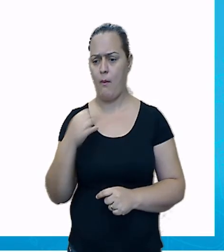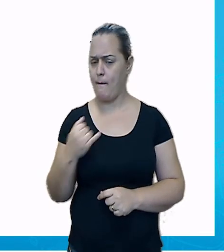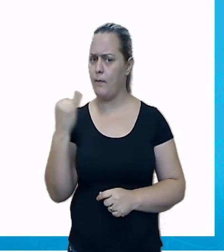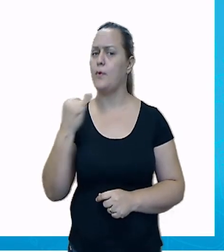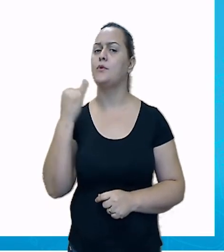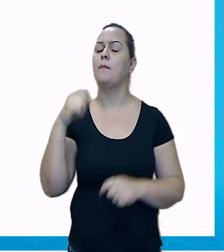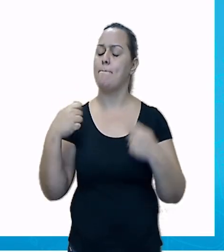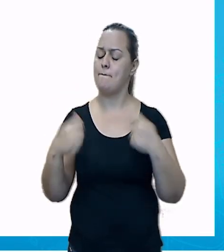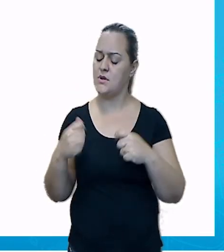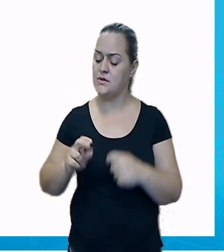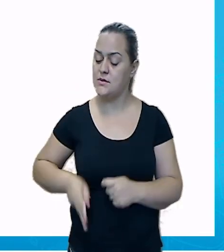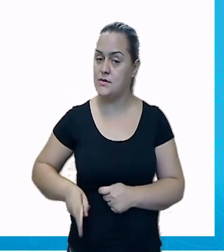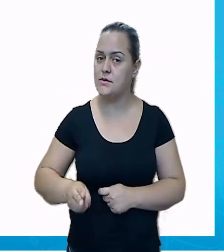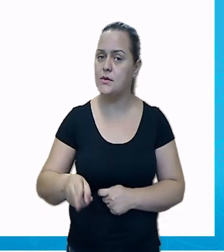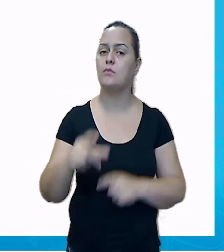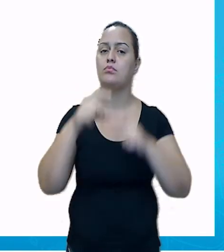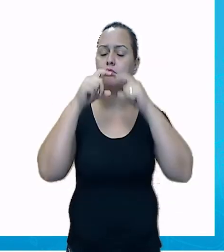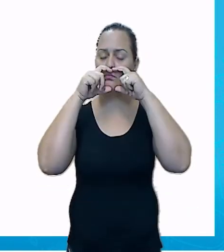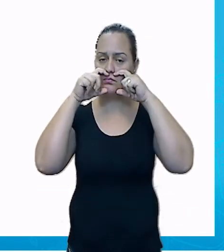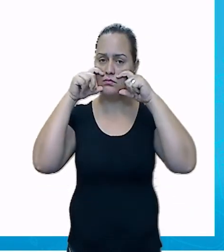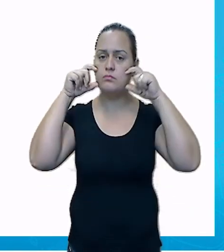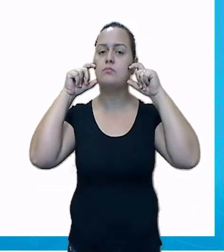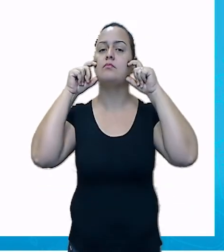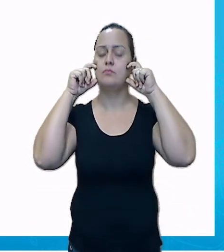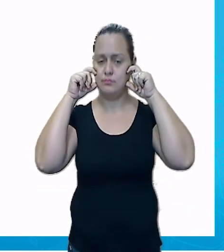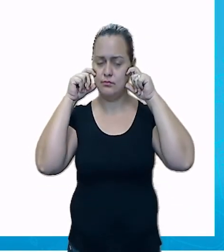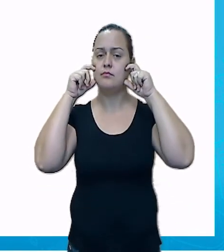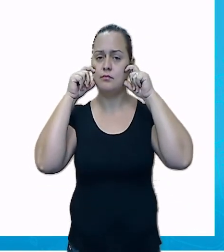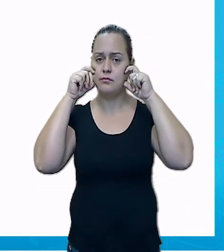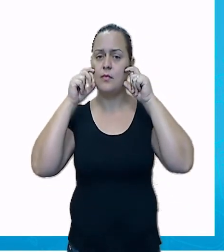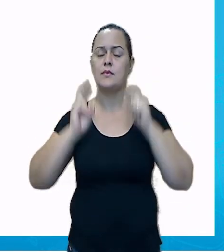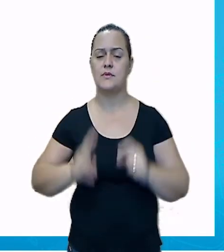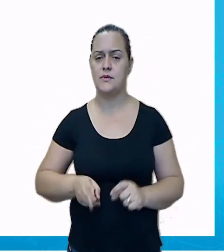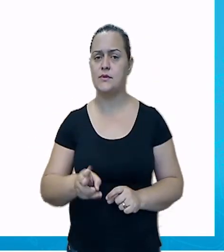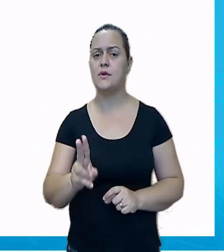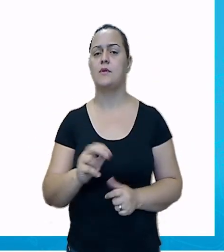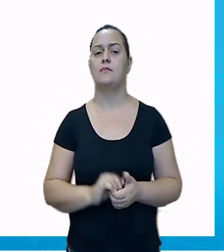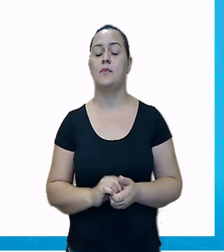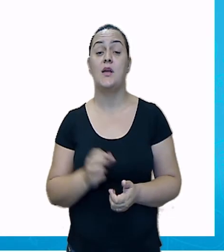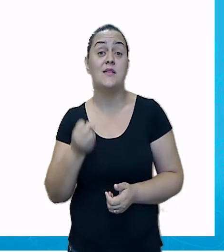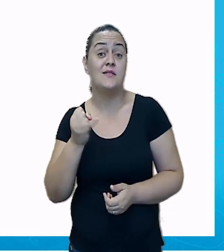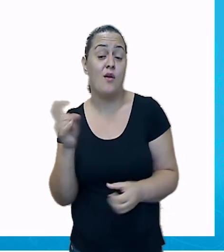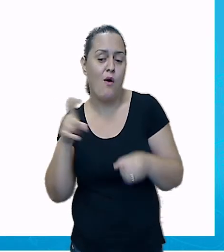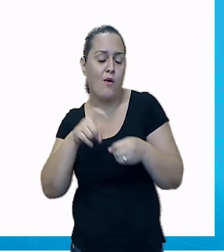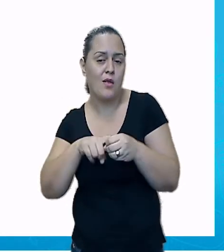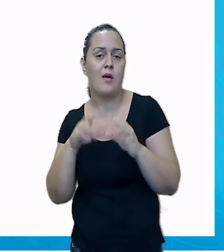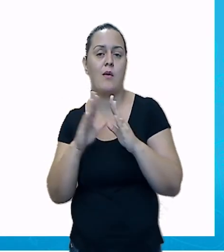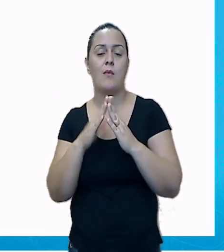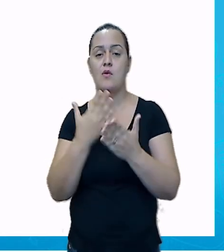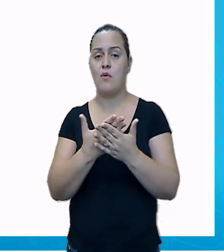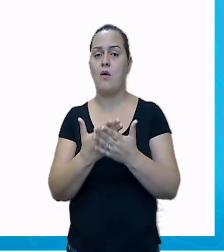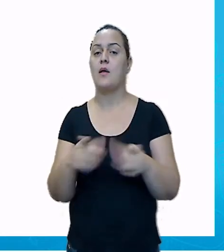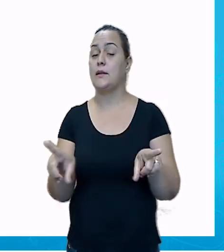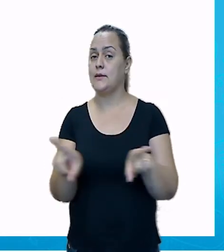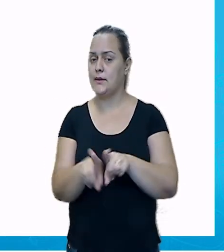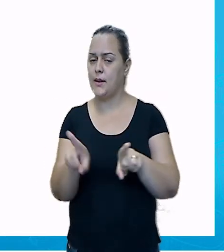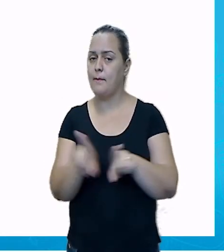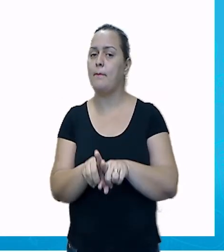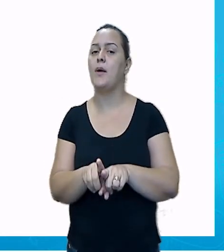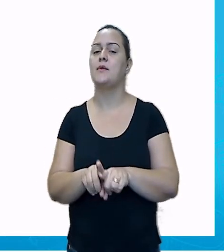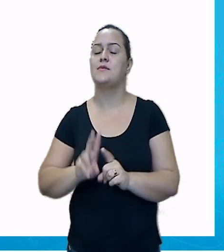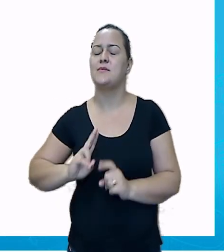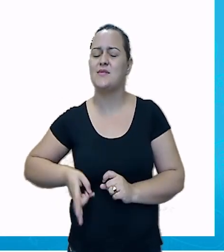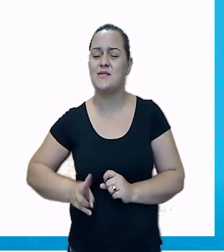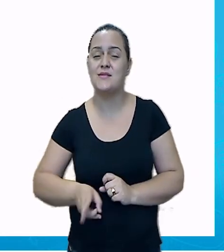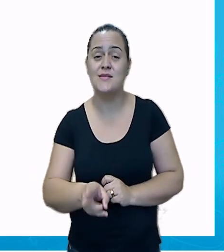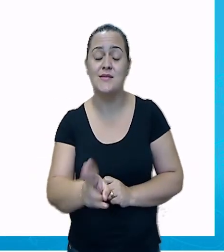gente tem que estar usando a máscara. E se a gente retornar para a escola, também temos que usar a máscara o